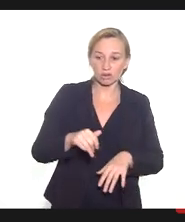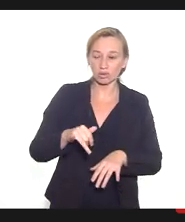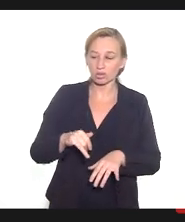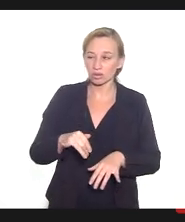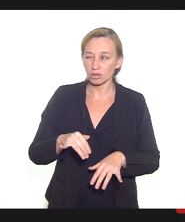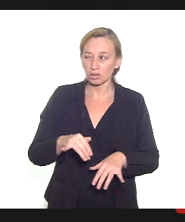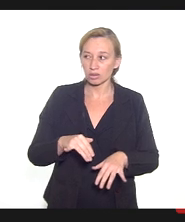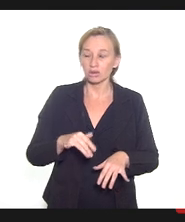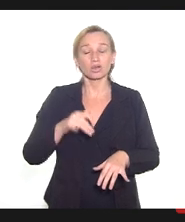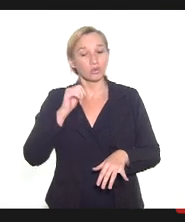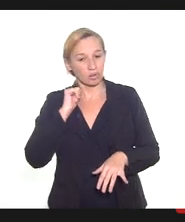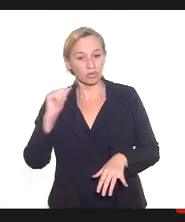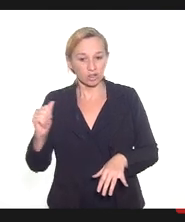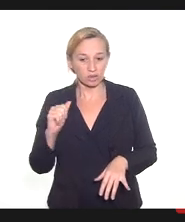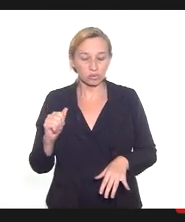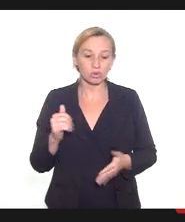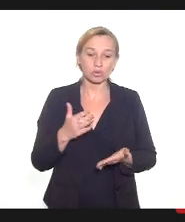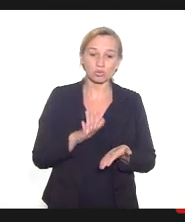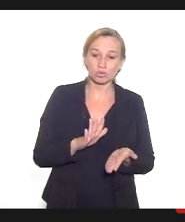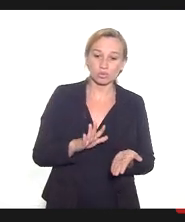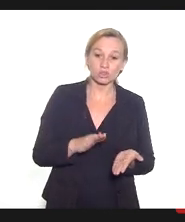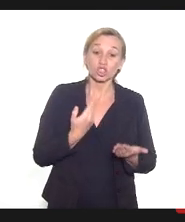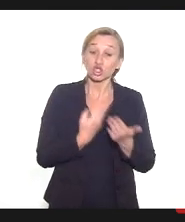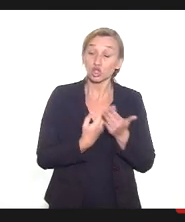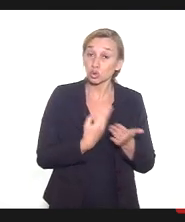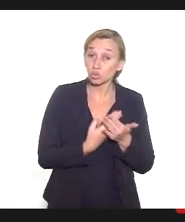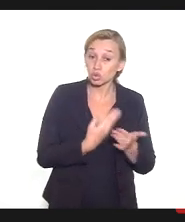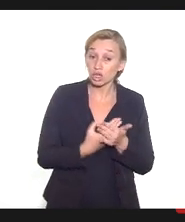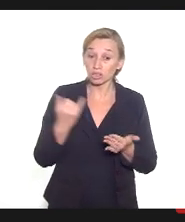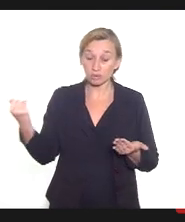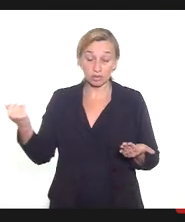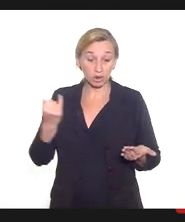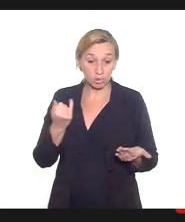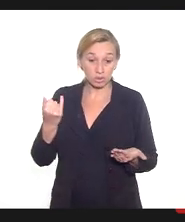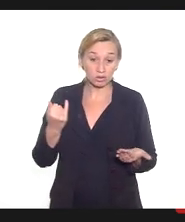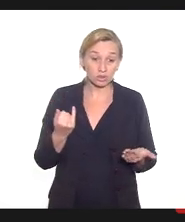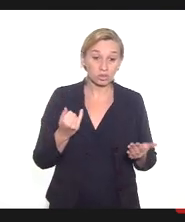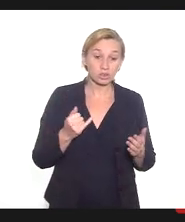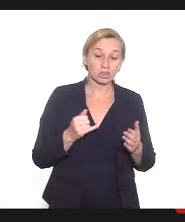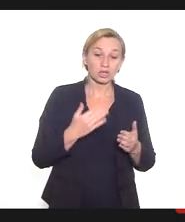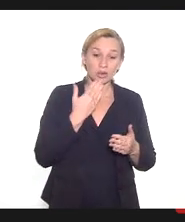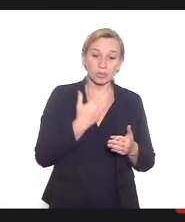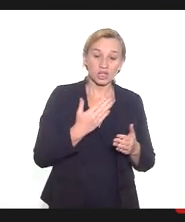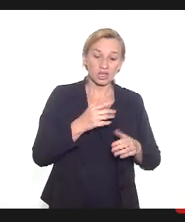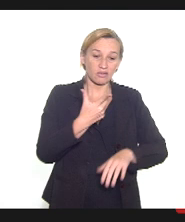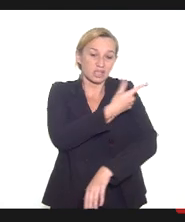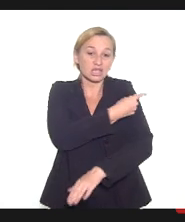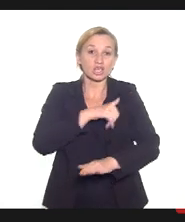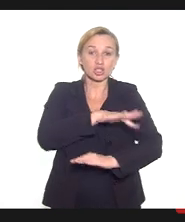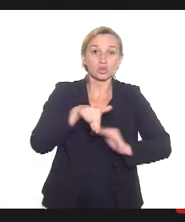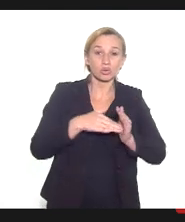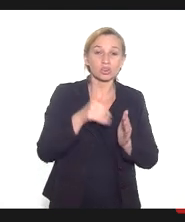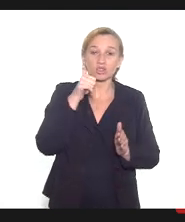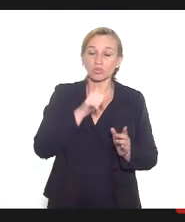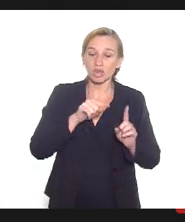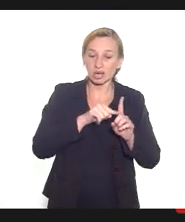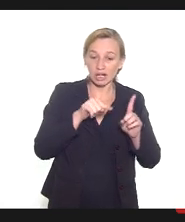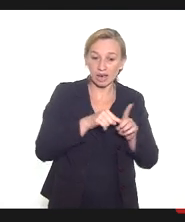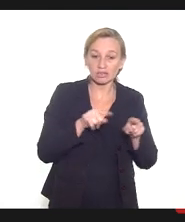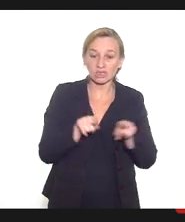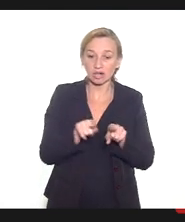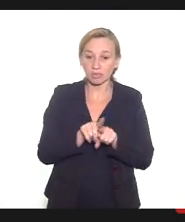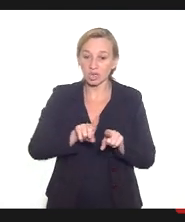meados de abril, afirmou que estava estudando recomendar a vacinação de todas as gestantes e puérperas